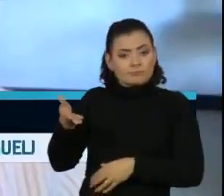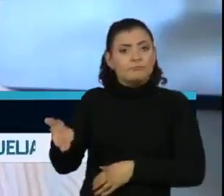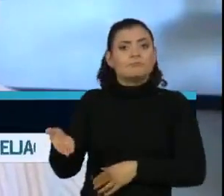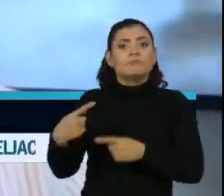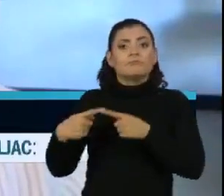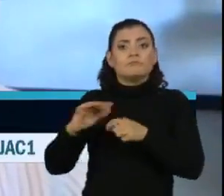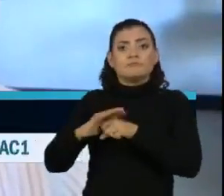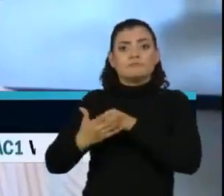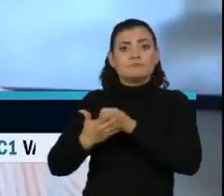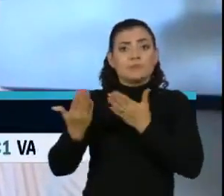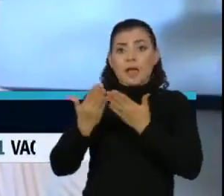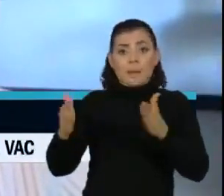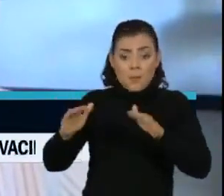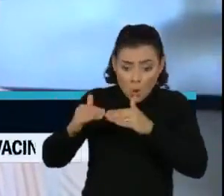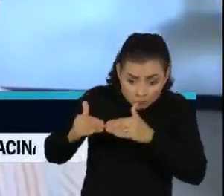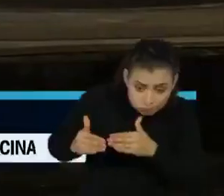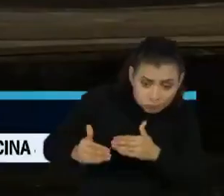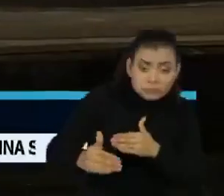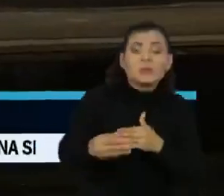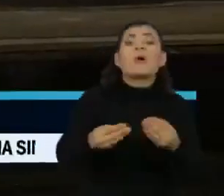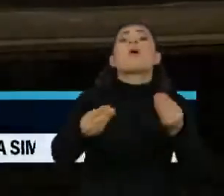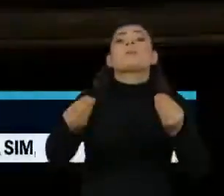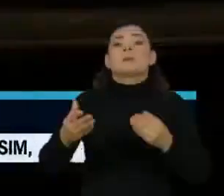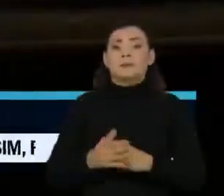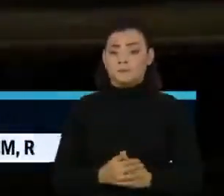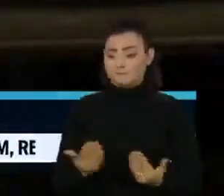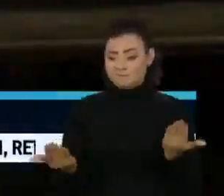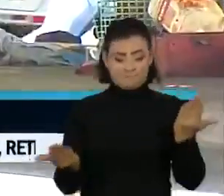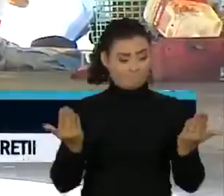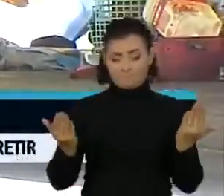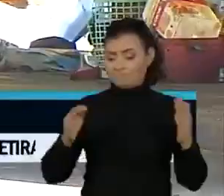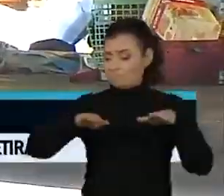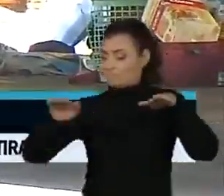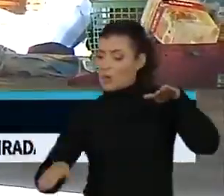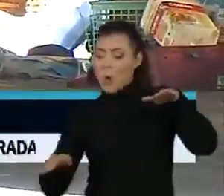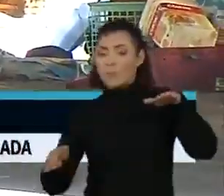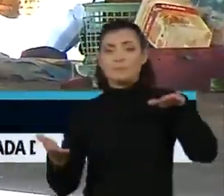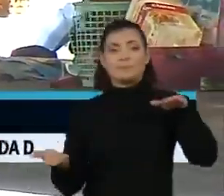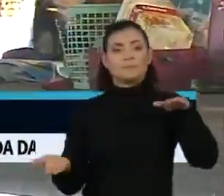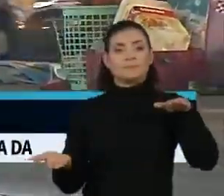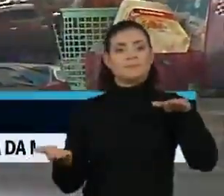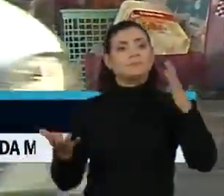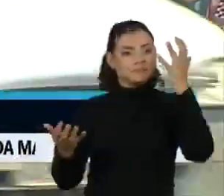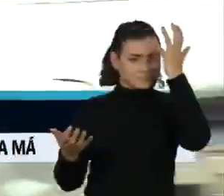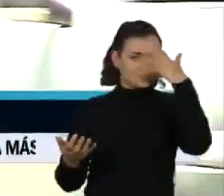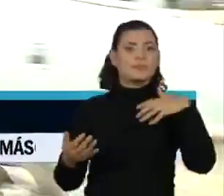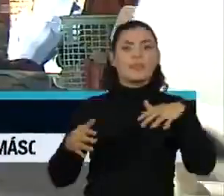-pandemia, mesmo após a pandemia passar. Mas isso tudo tem um efeito muito sério na desigualdade.